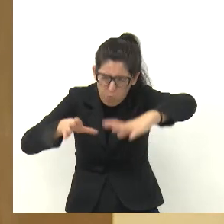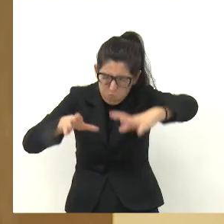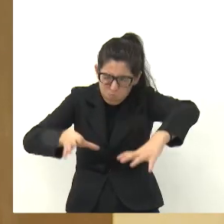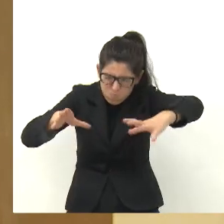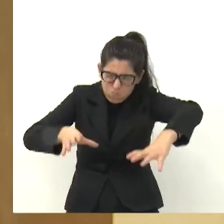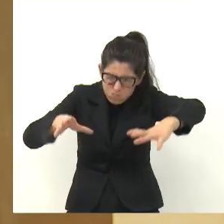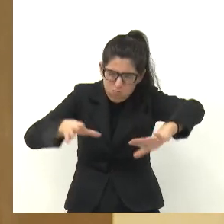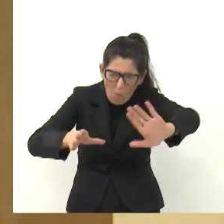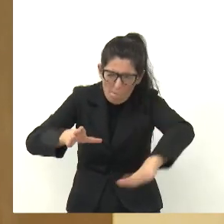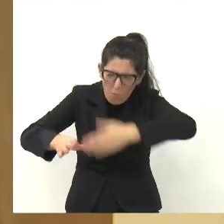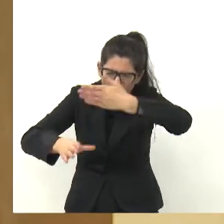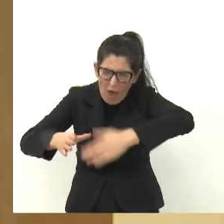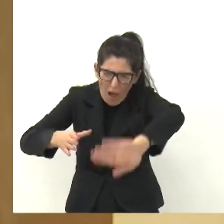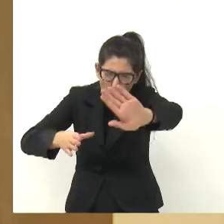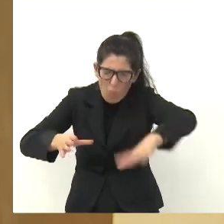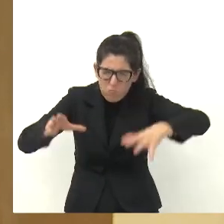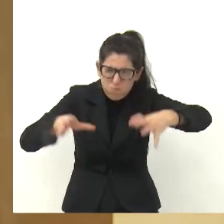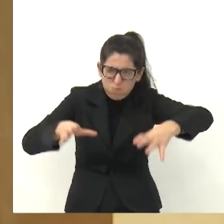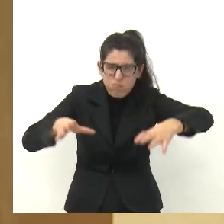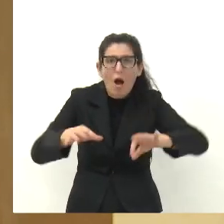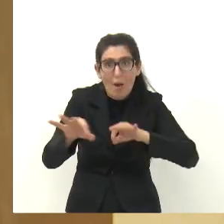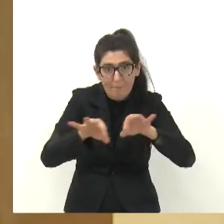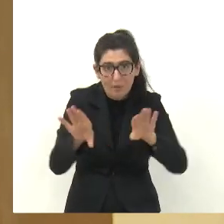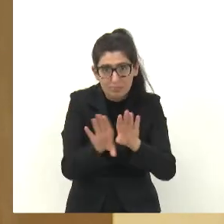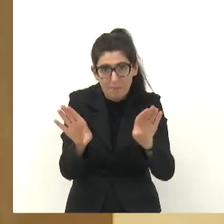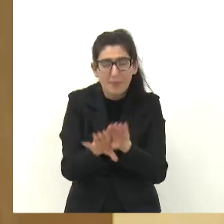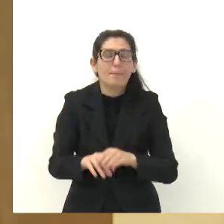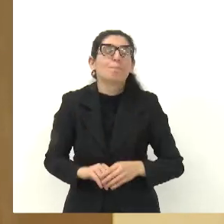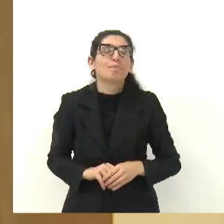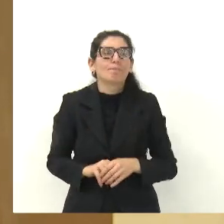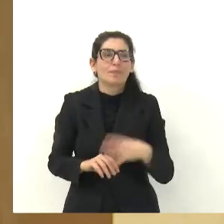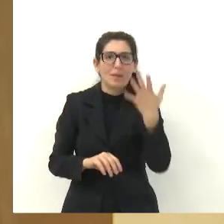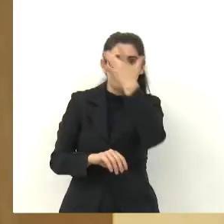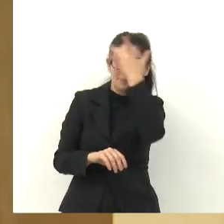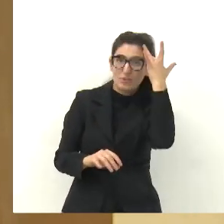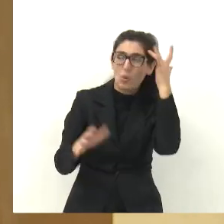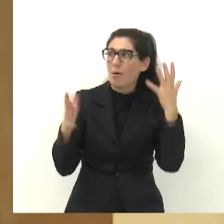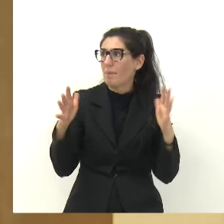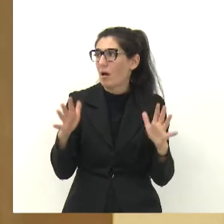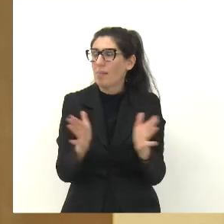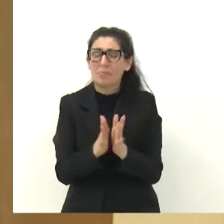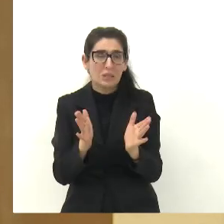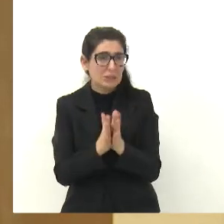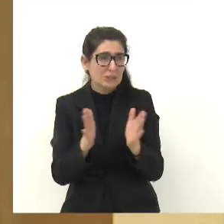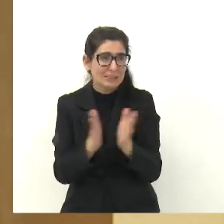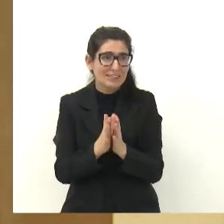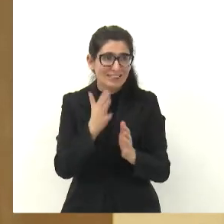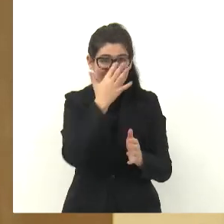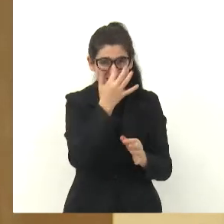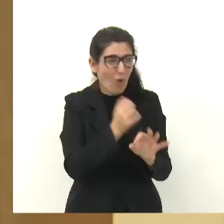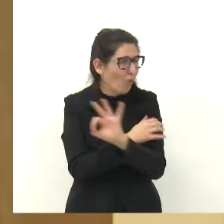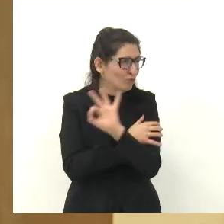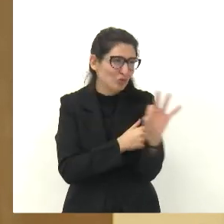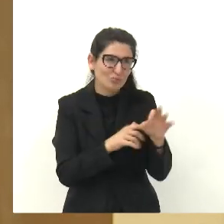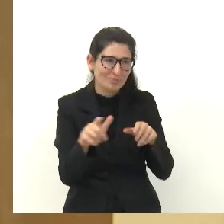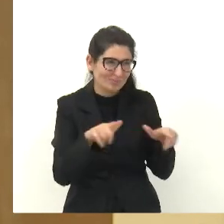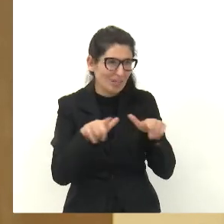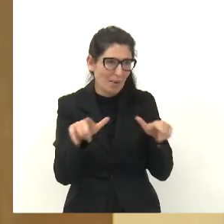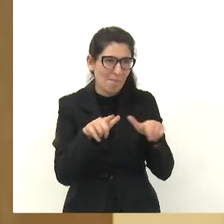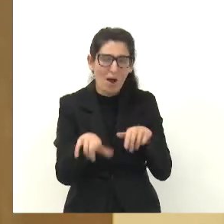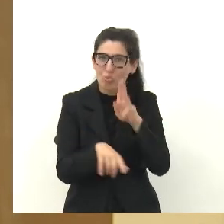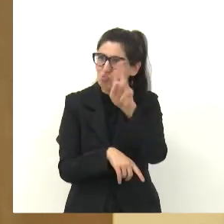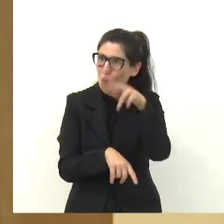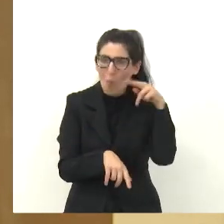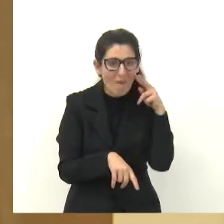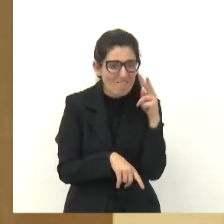aqui, em nome dos moradores do Bandeira Branca, falar que vocês estão de parabéns, que fizeram um ótimo trabalho lá, porque eu nunca vi tanta